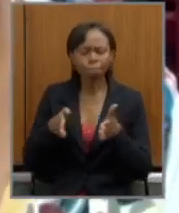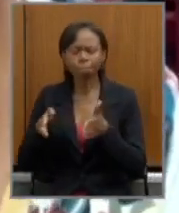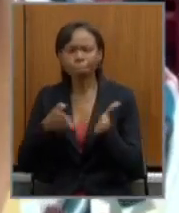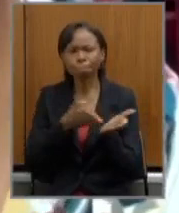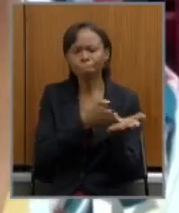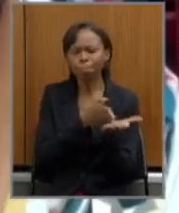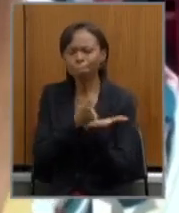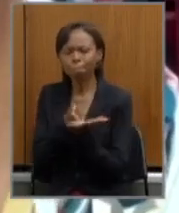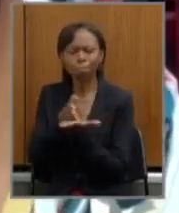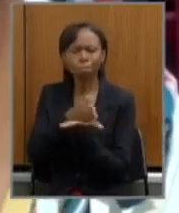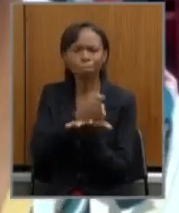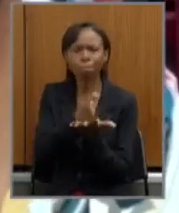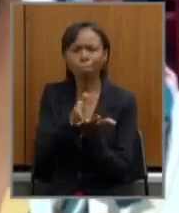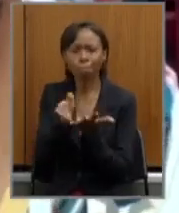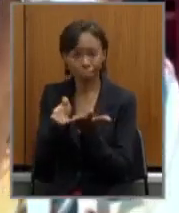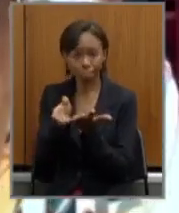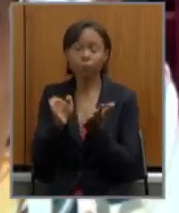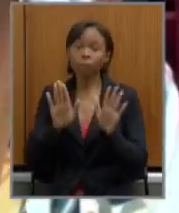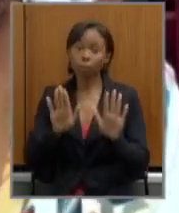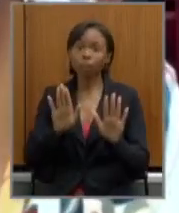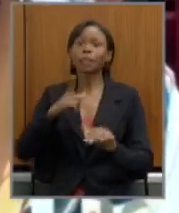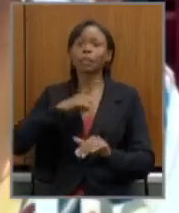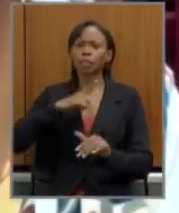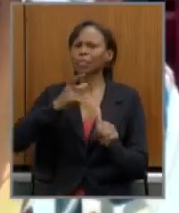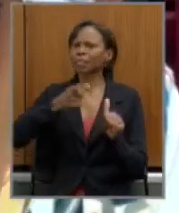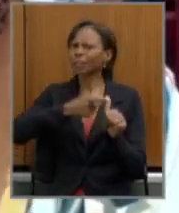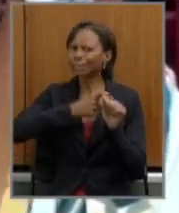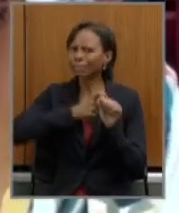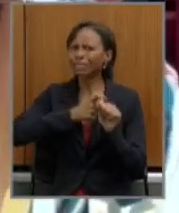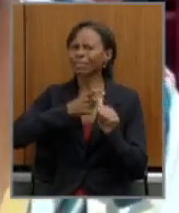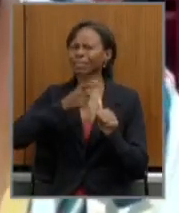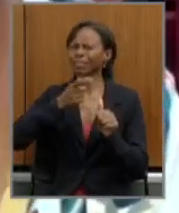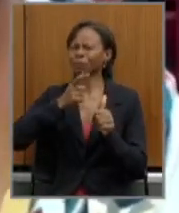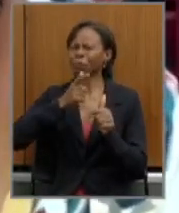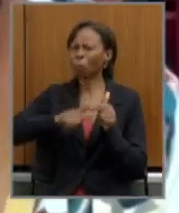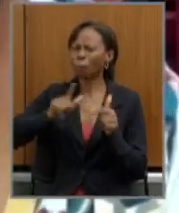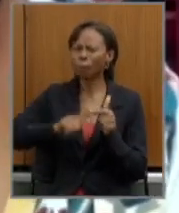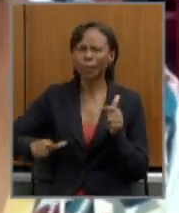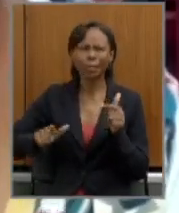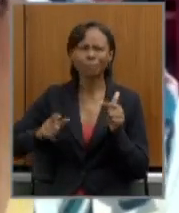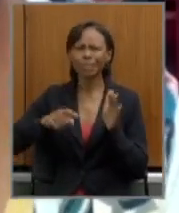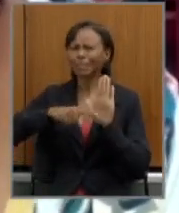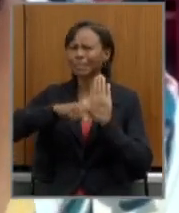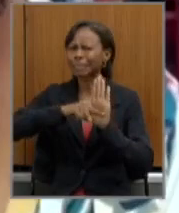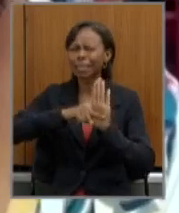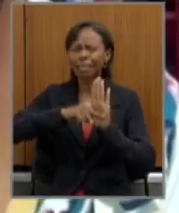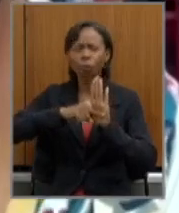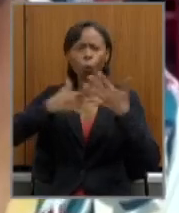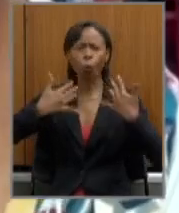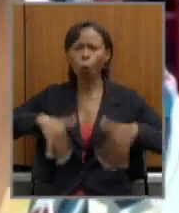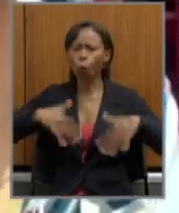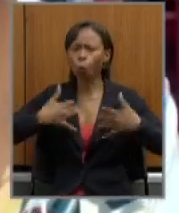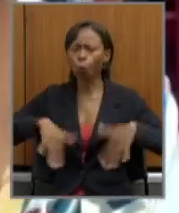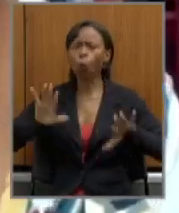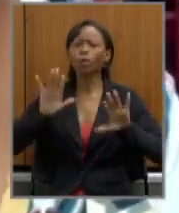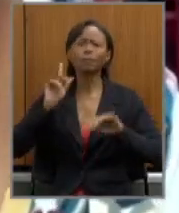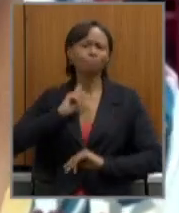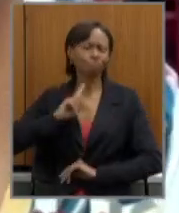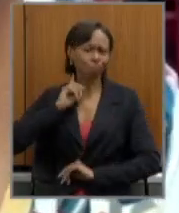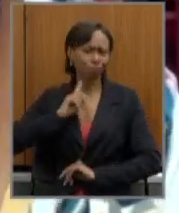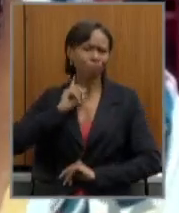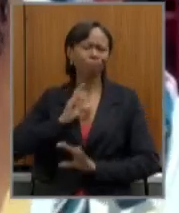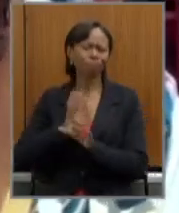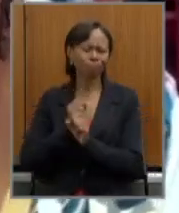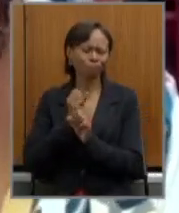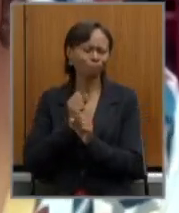nós temos um déficit muito grande um desequilíbrio muito grande nas contas do Estado do de Minas Gerais e